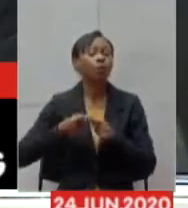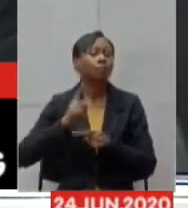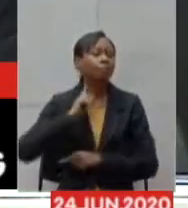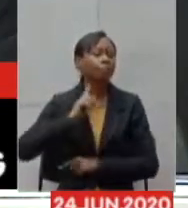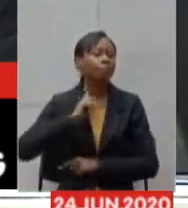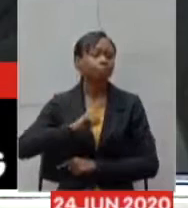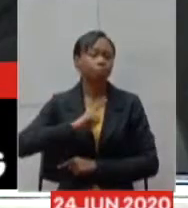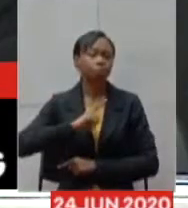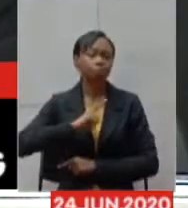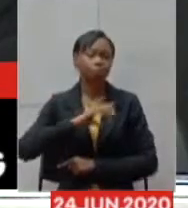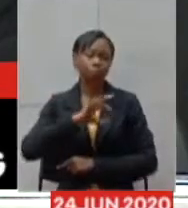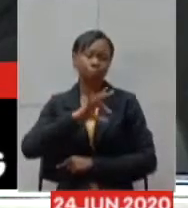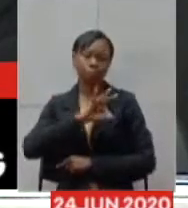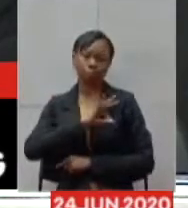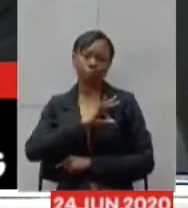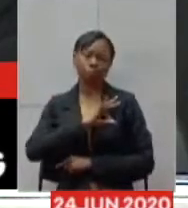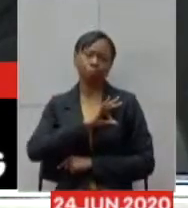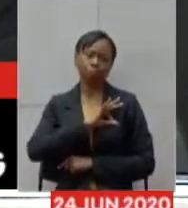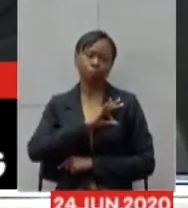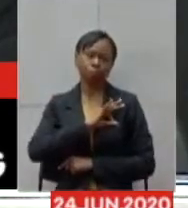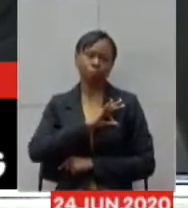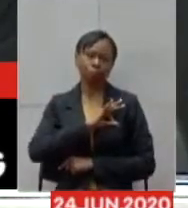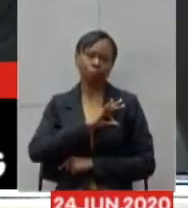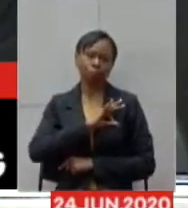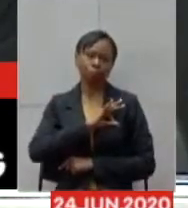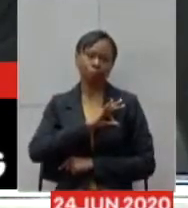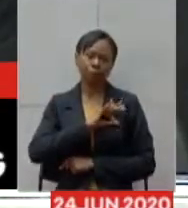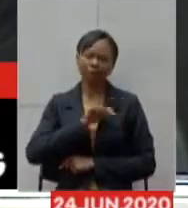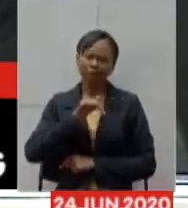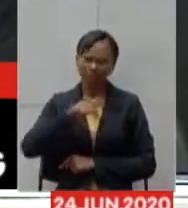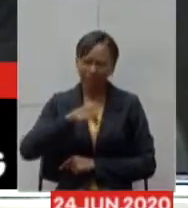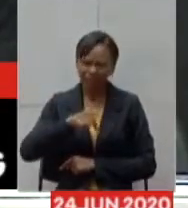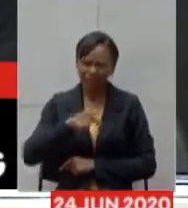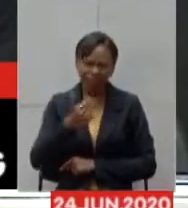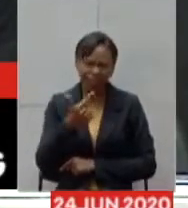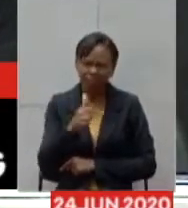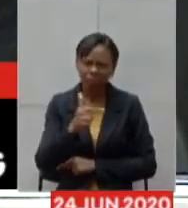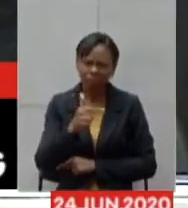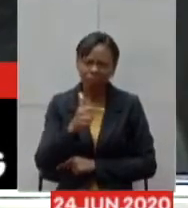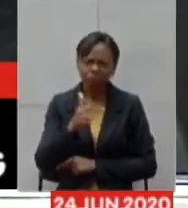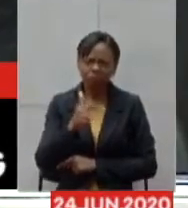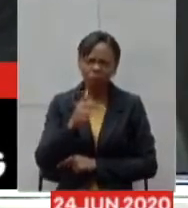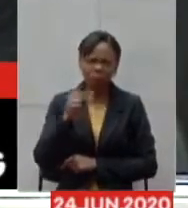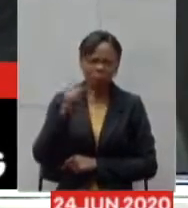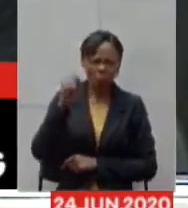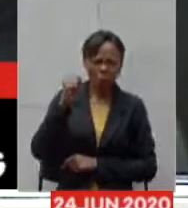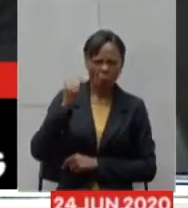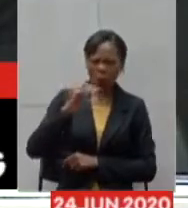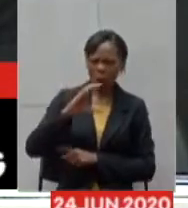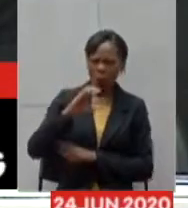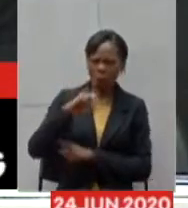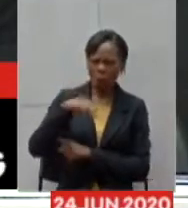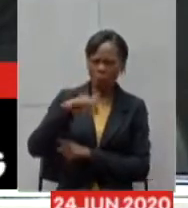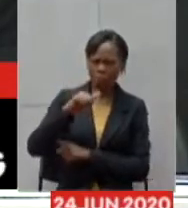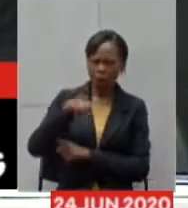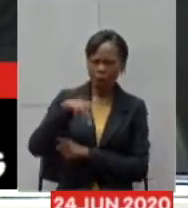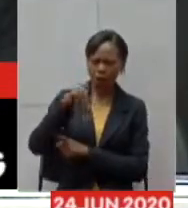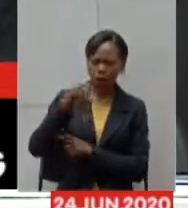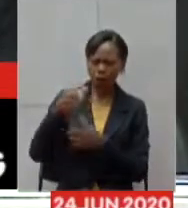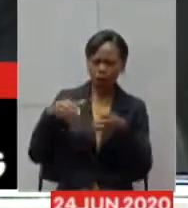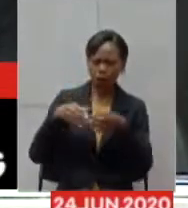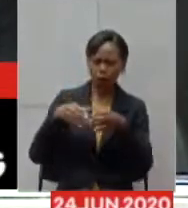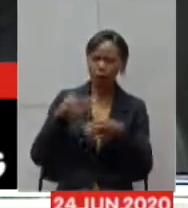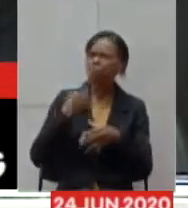Minas Gerais aqui não tem Comando Vermelho o Comando Vermelho está no Rio de Janeiro porque aqui tem a Polícia Militar de Minas